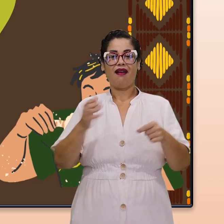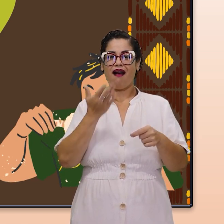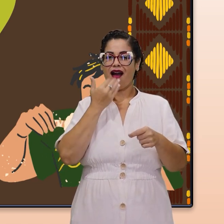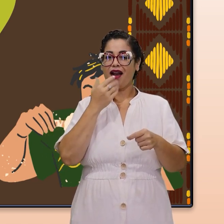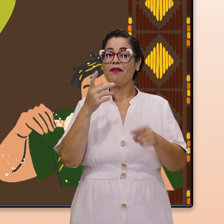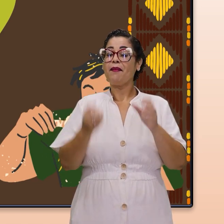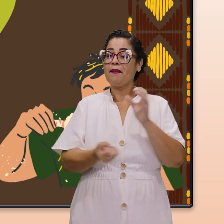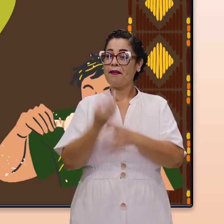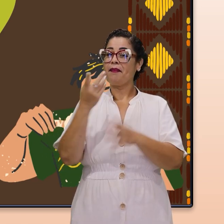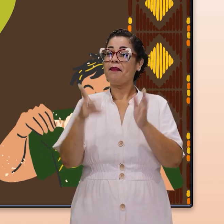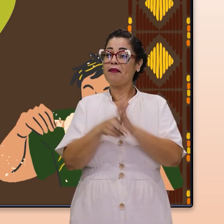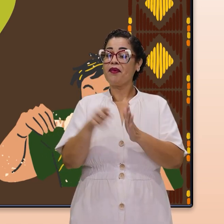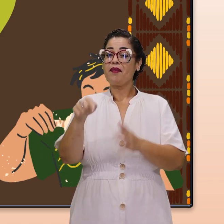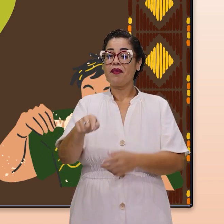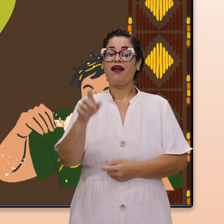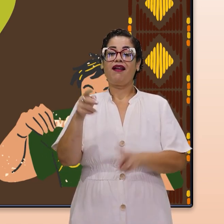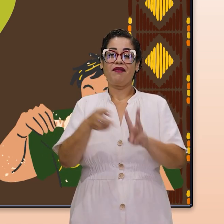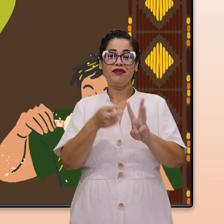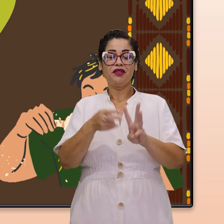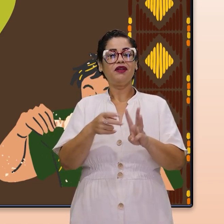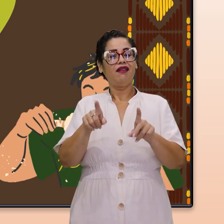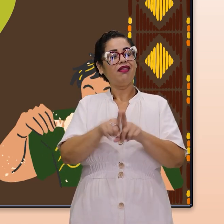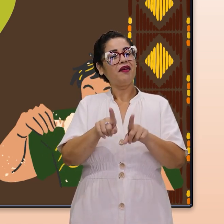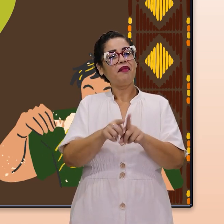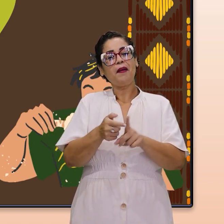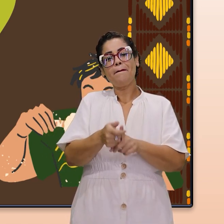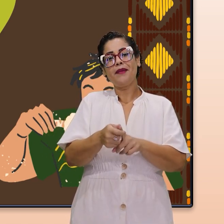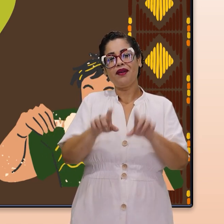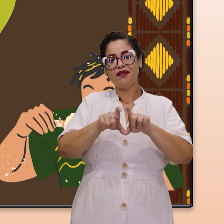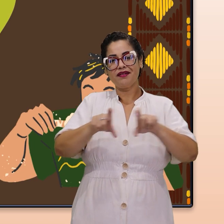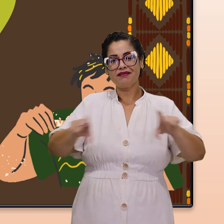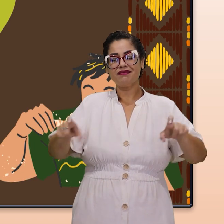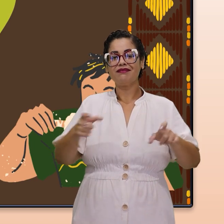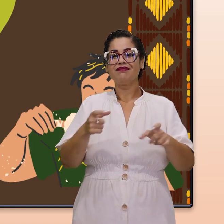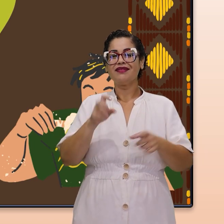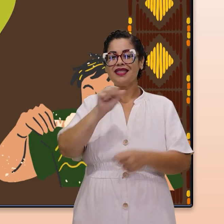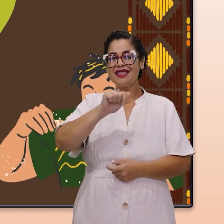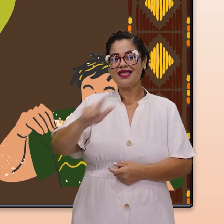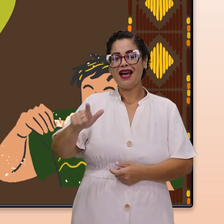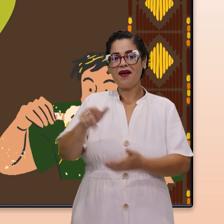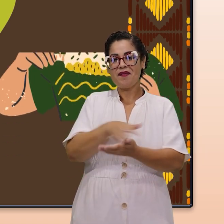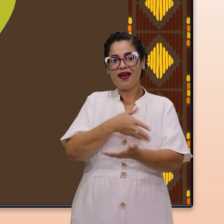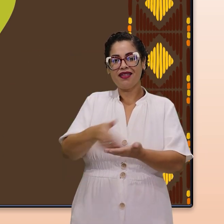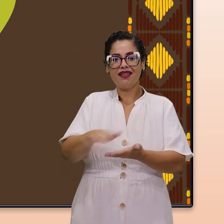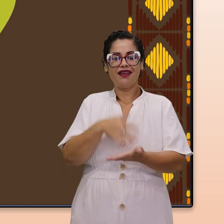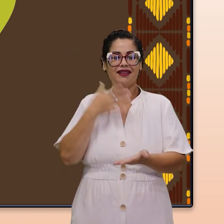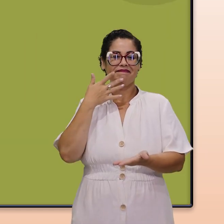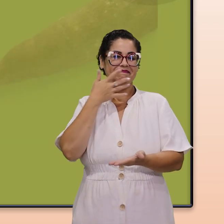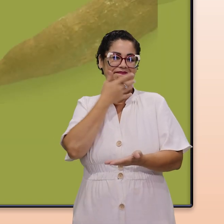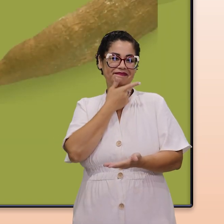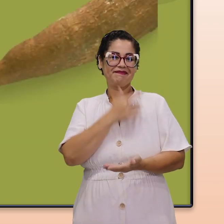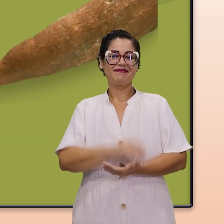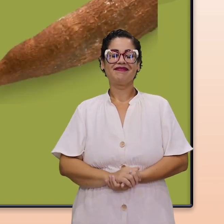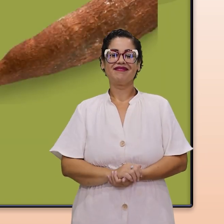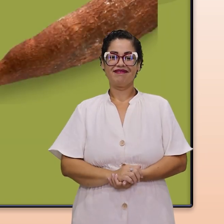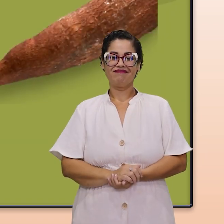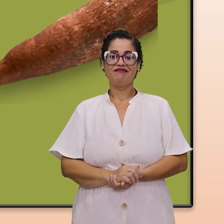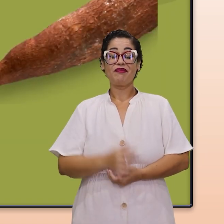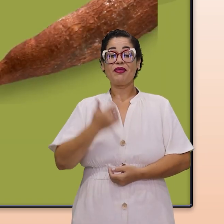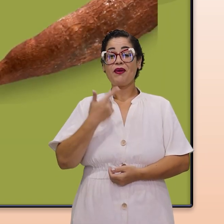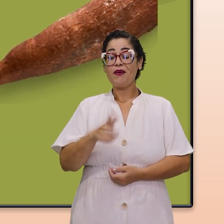alimento de origem indígena. E o milho mesmo, com um pouquinho de sal e manteiga, fica uma delícia.